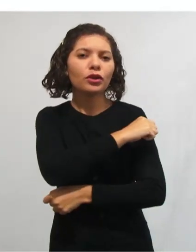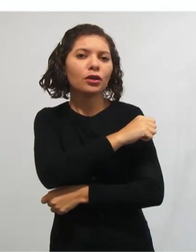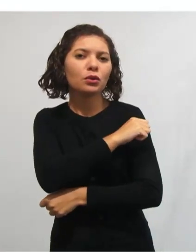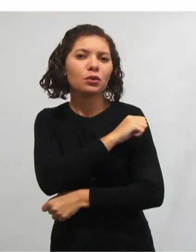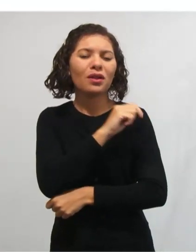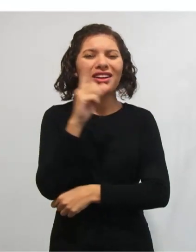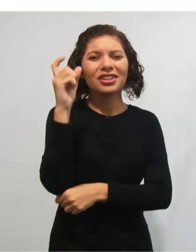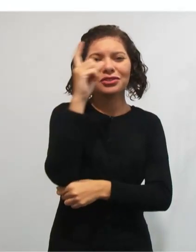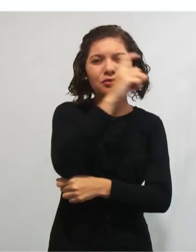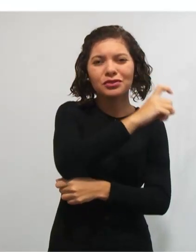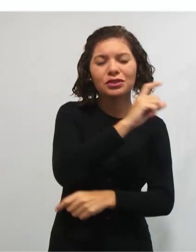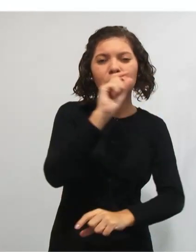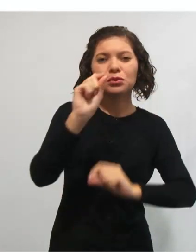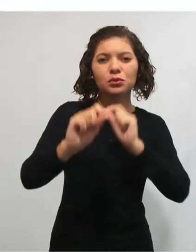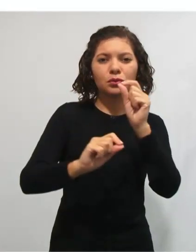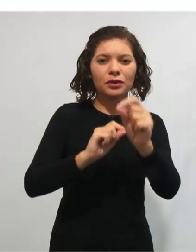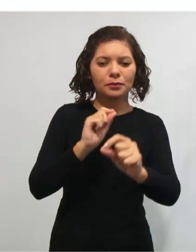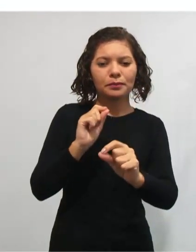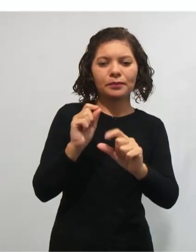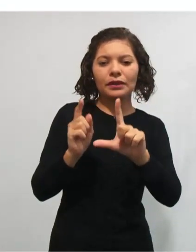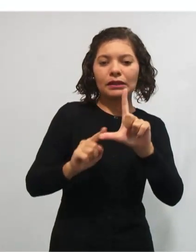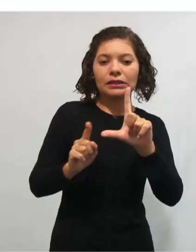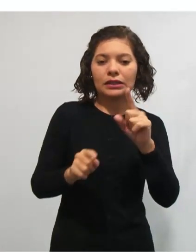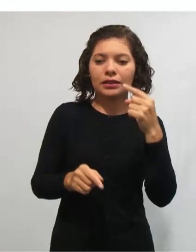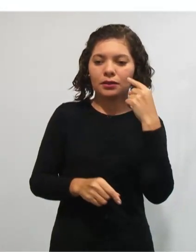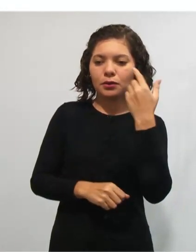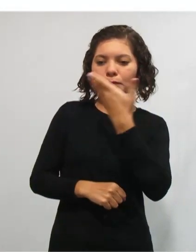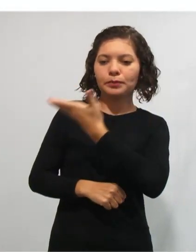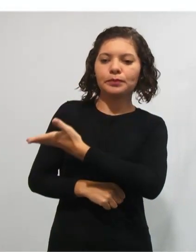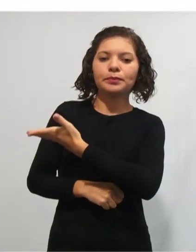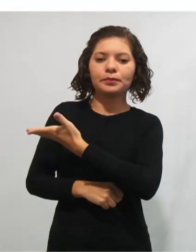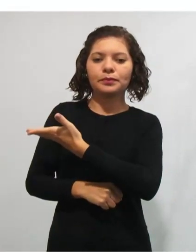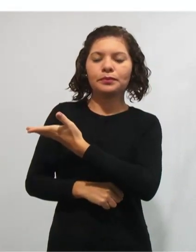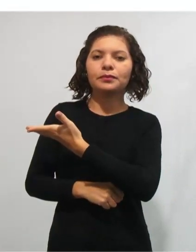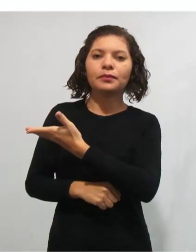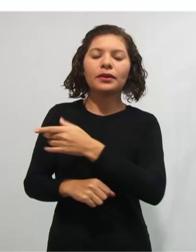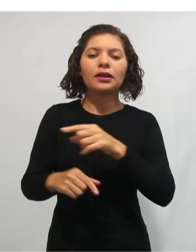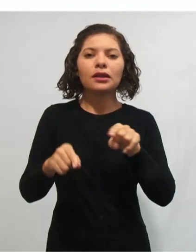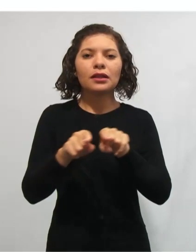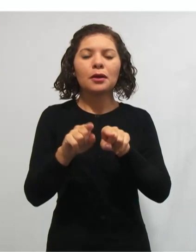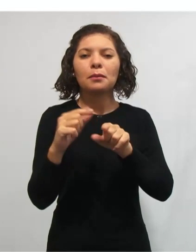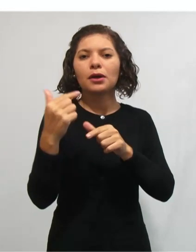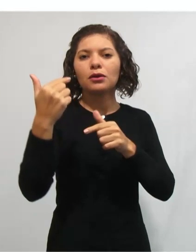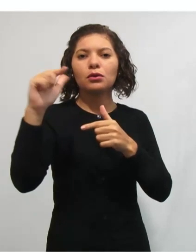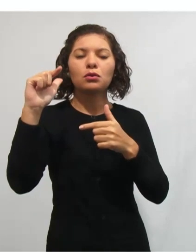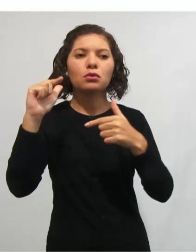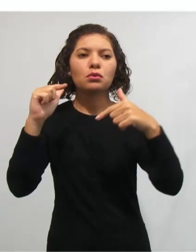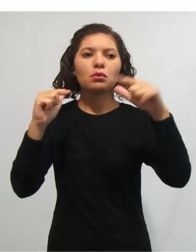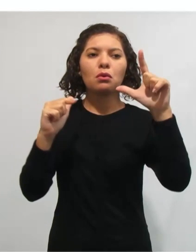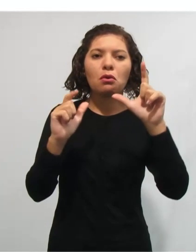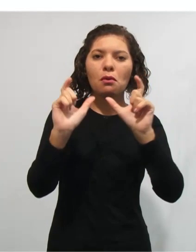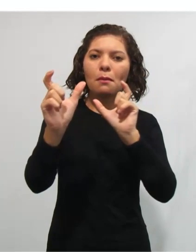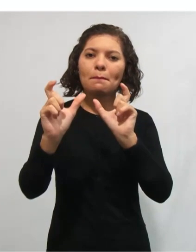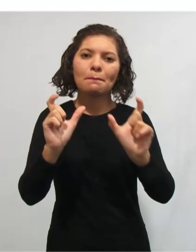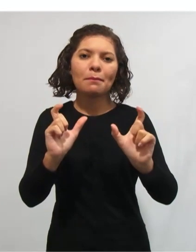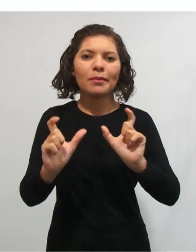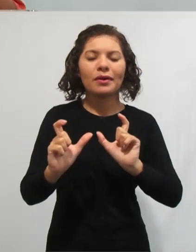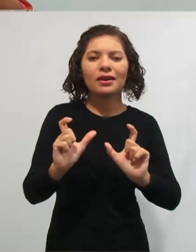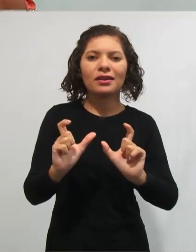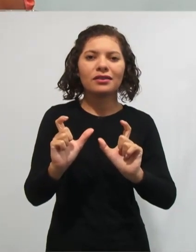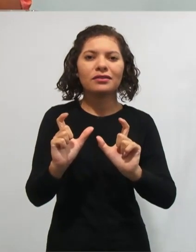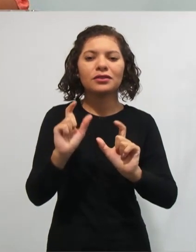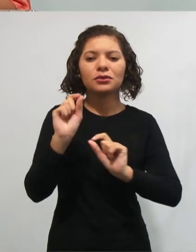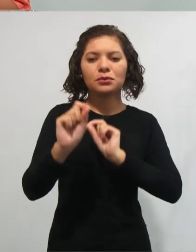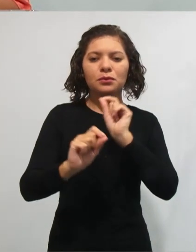dificuldade aqui nos dígrafos, como você pode observar, e em outras palavras que podem acontecer nos